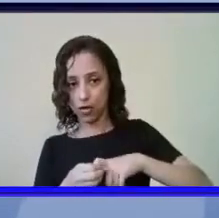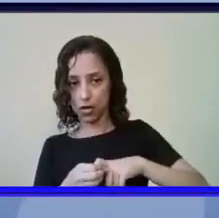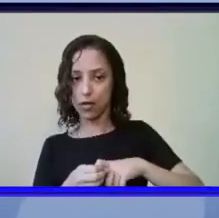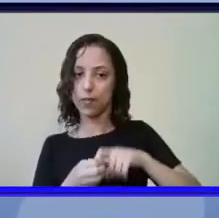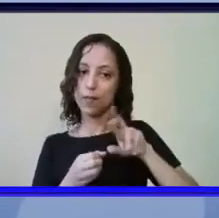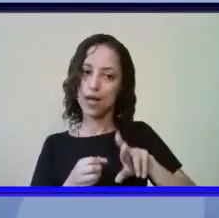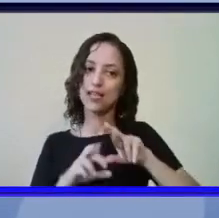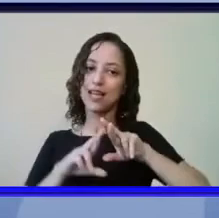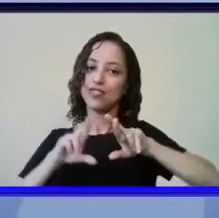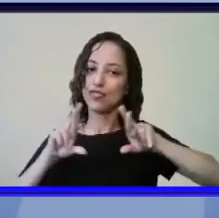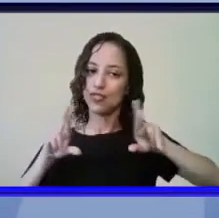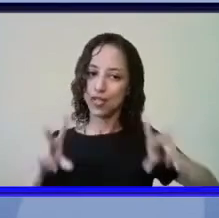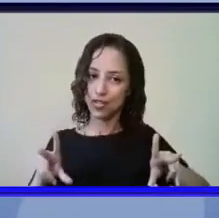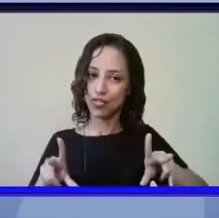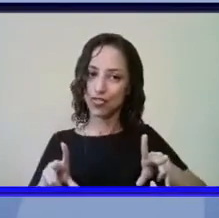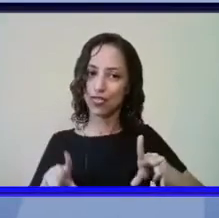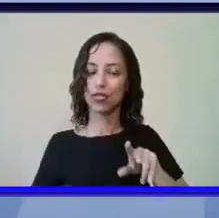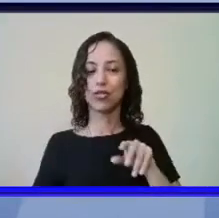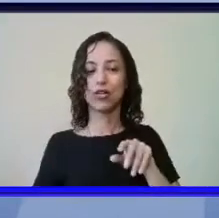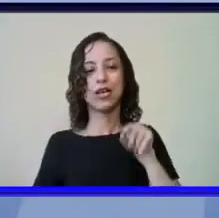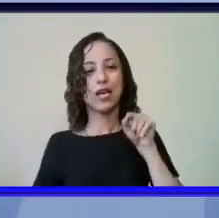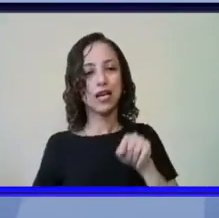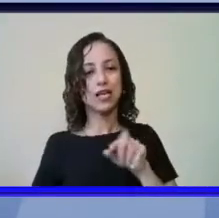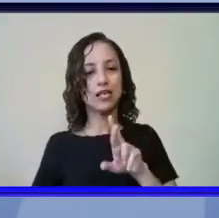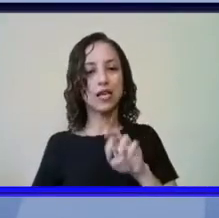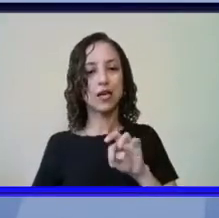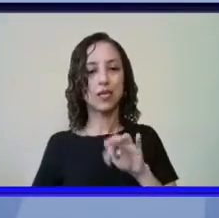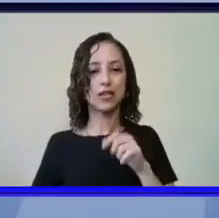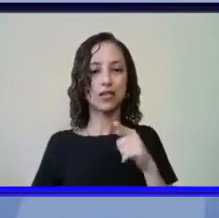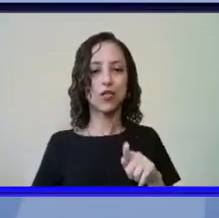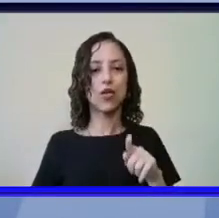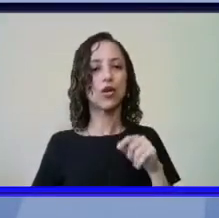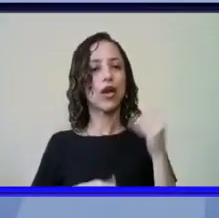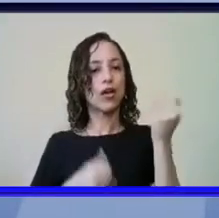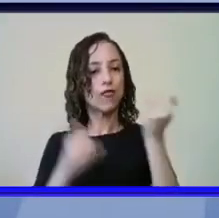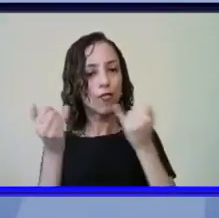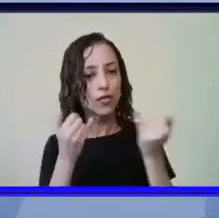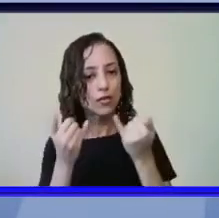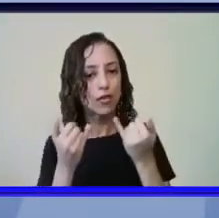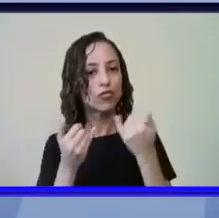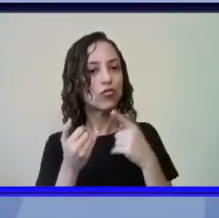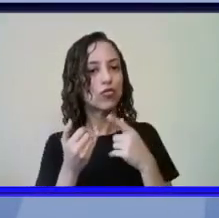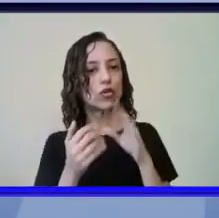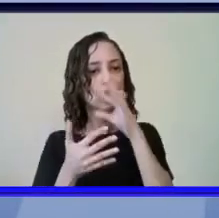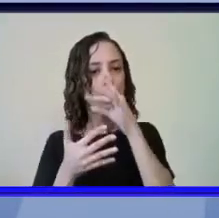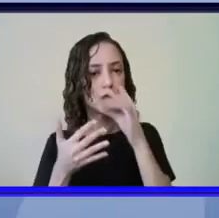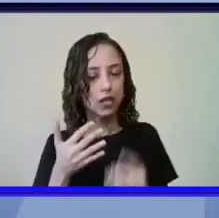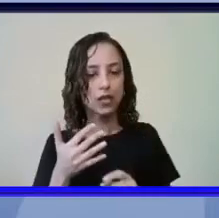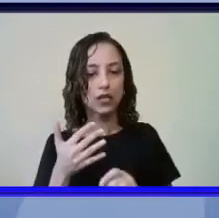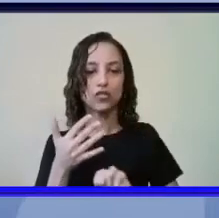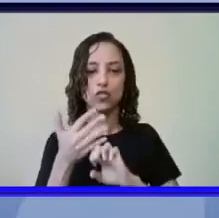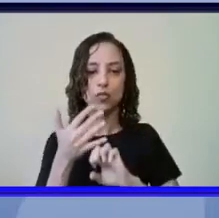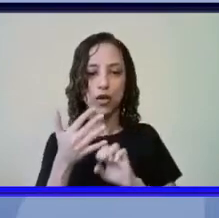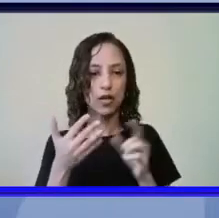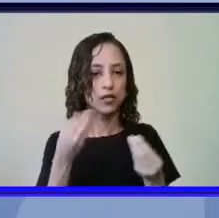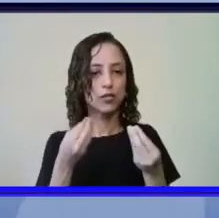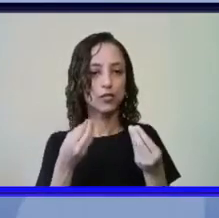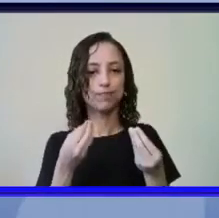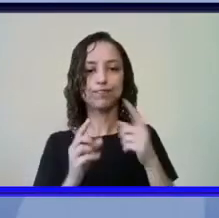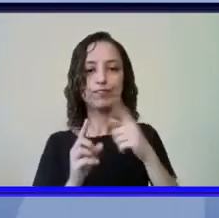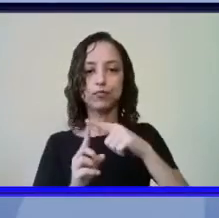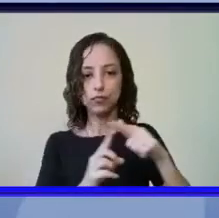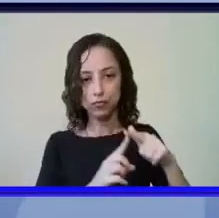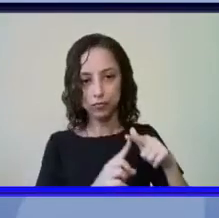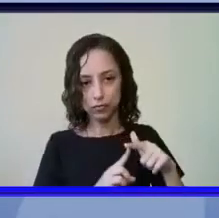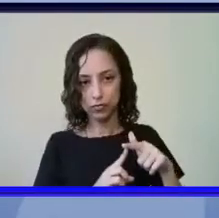repatriação de informações das espécies espécimes das espécies